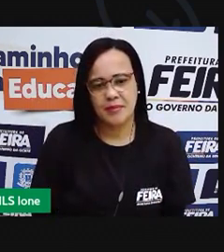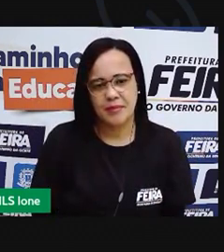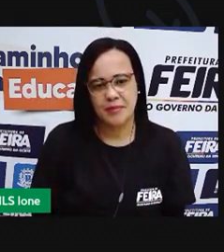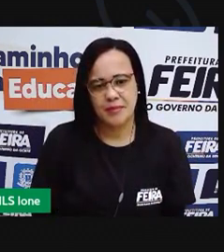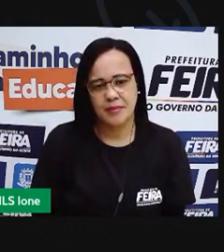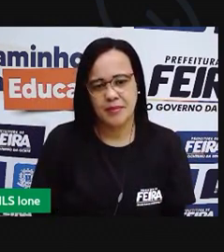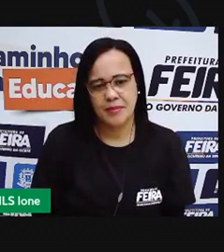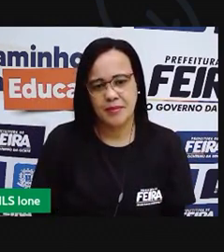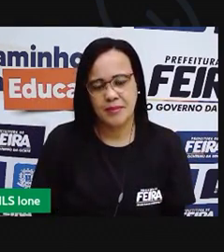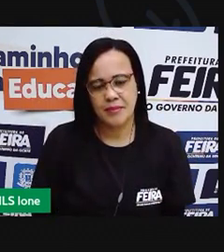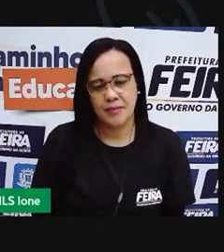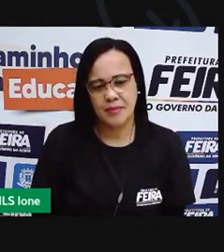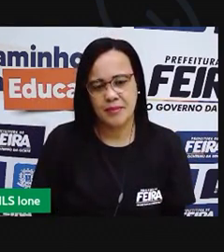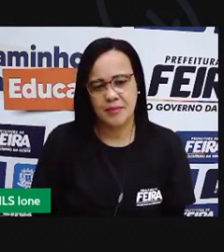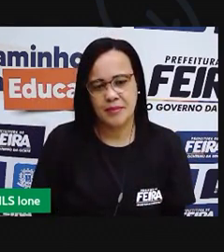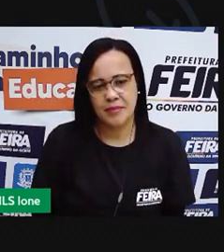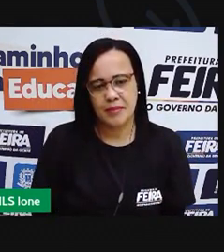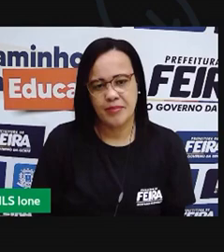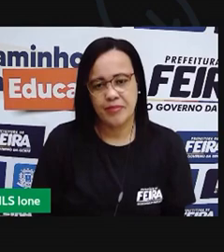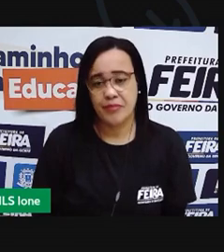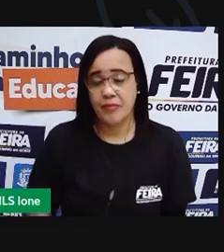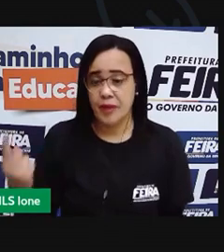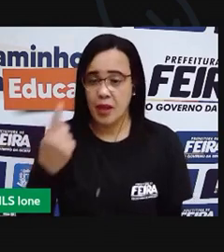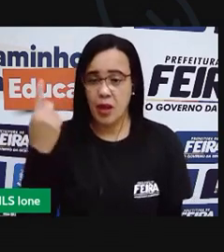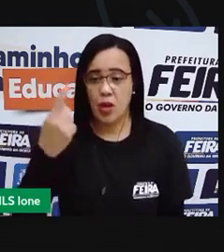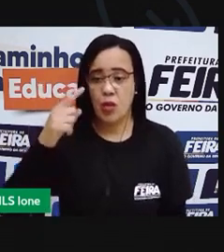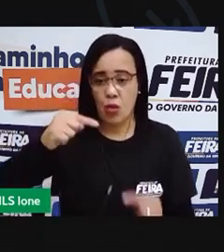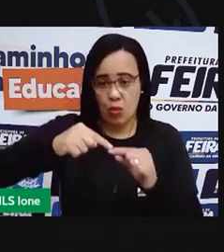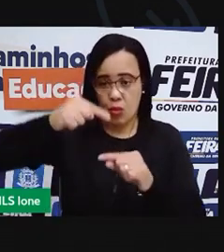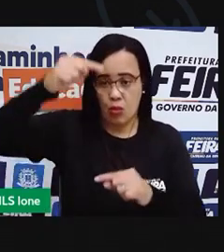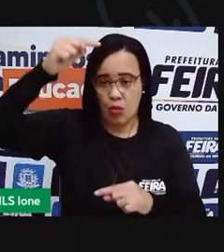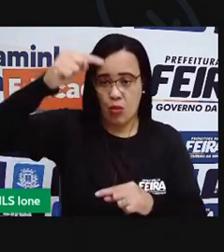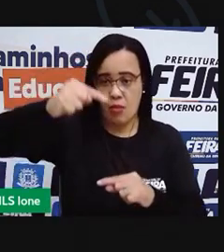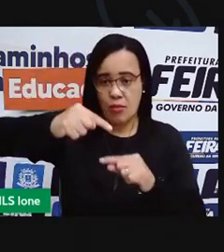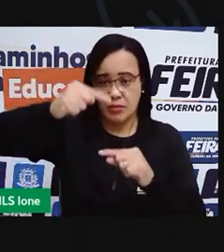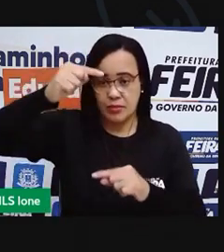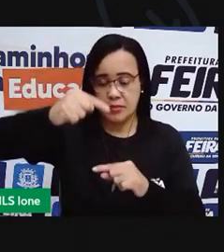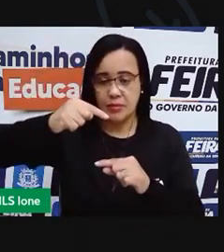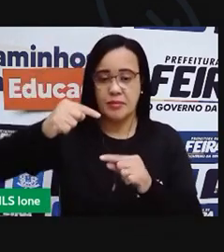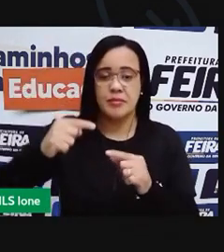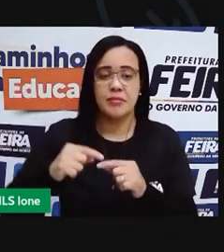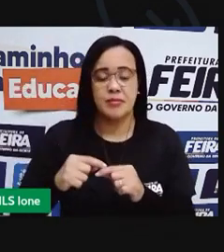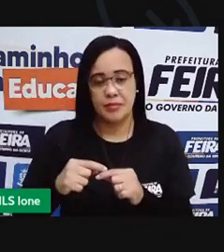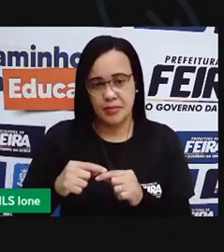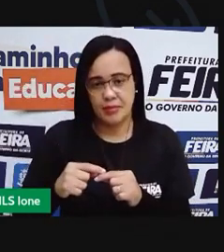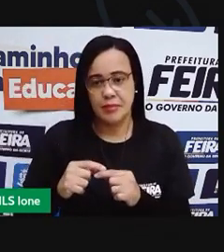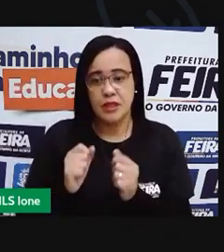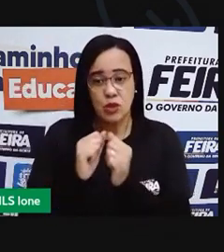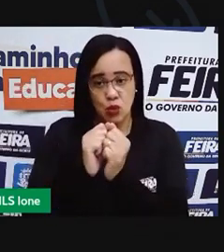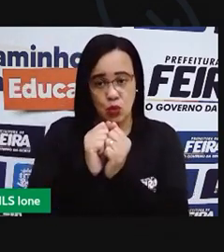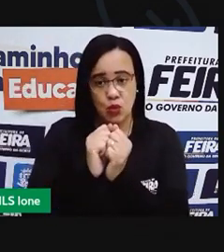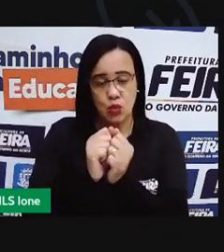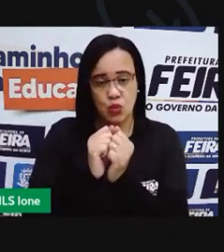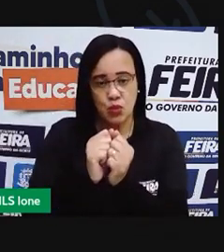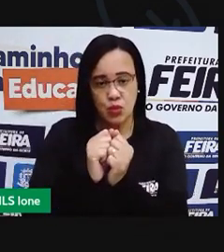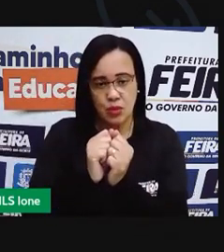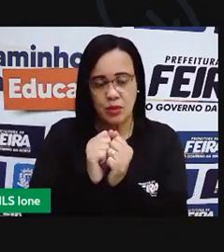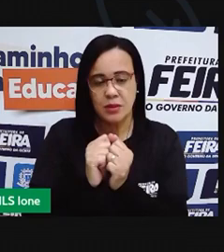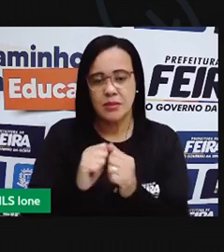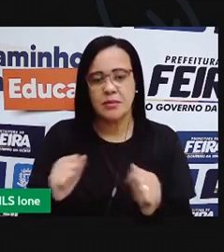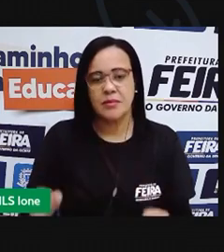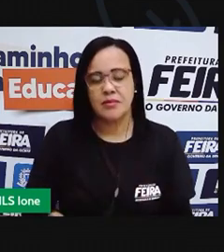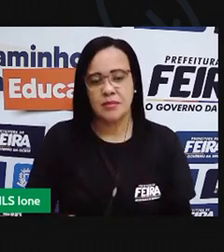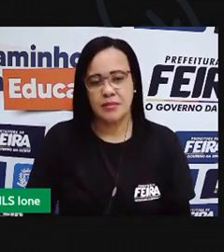Vou medir a altura ó, alinhar o barbante com o lápis. Já vi que ele termina aqui,